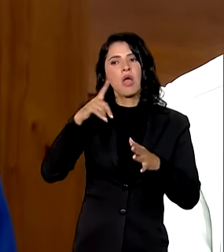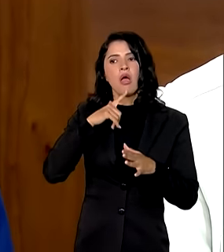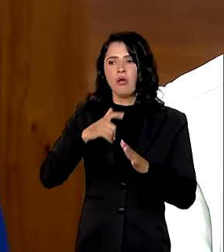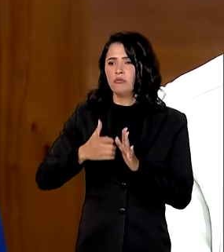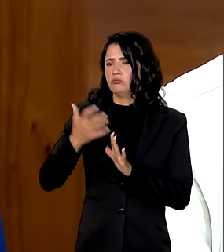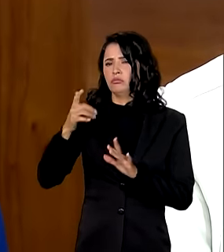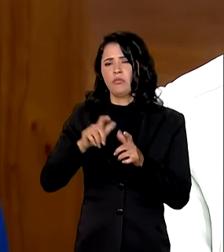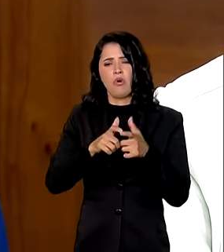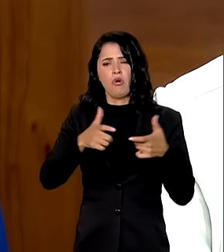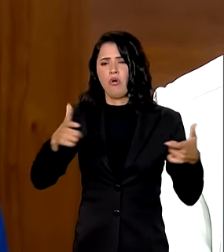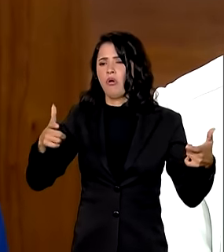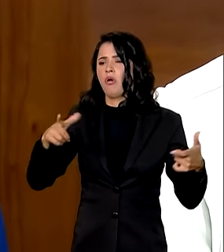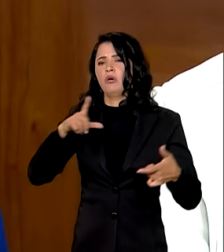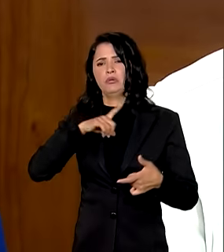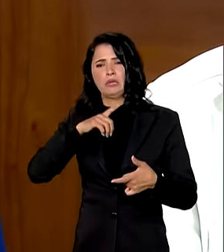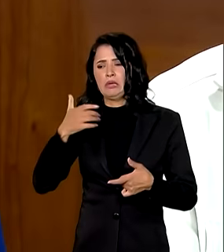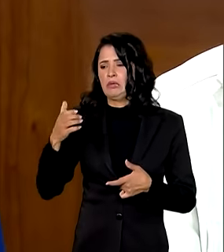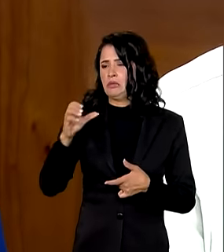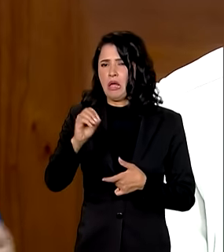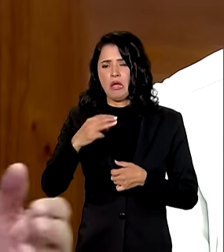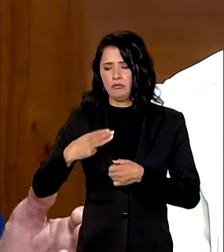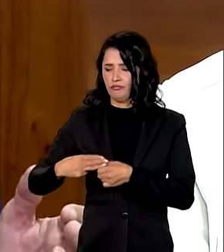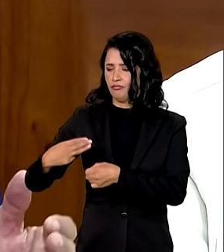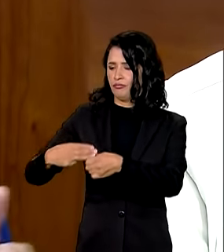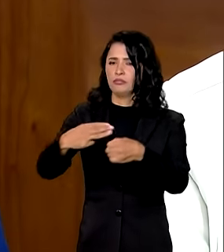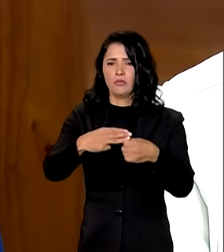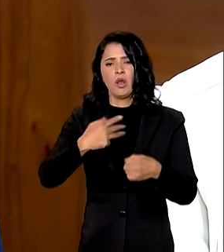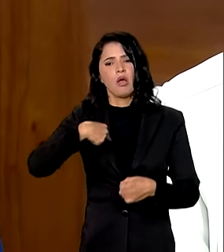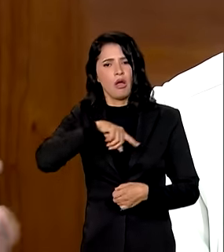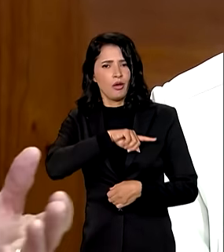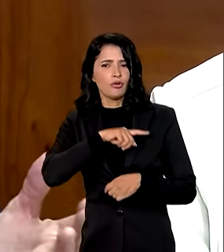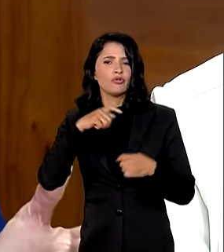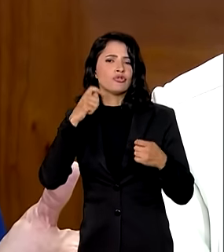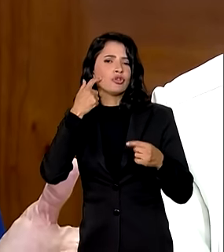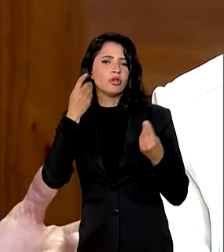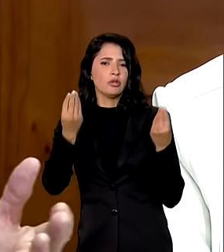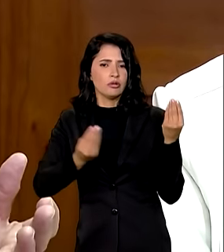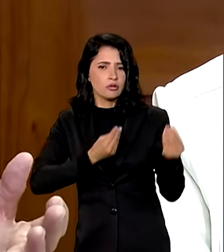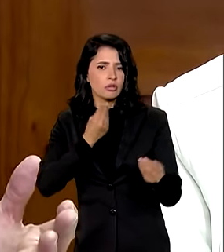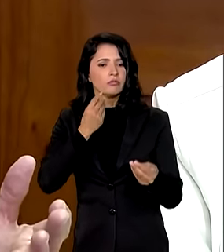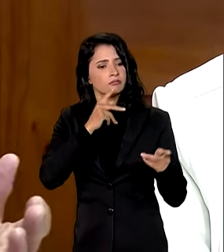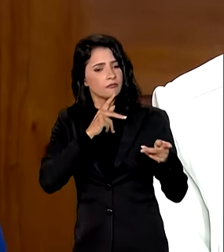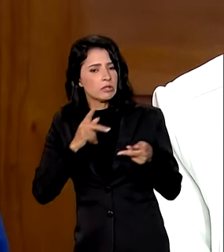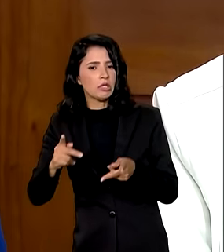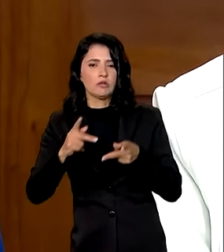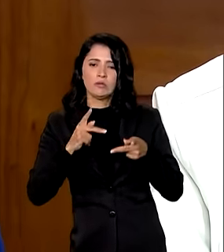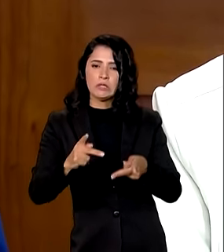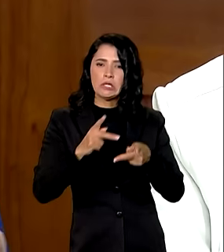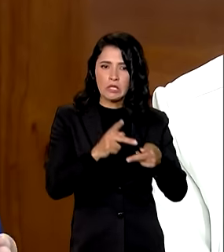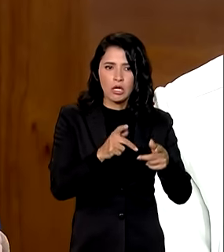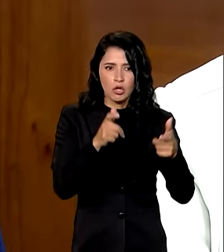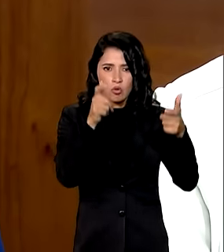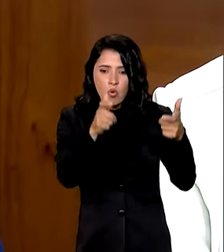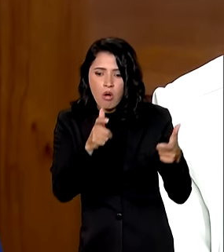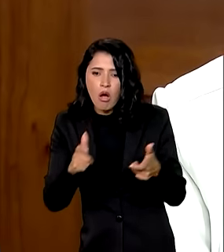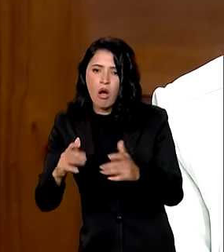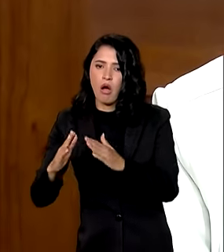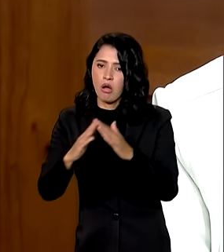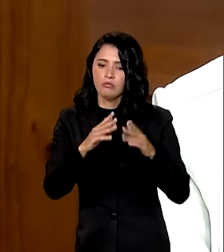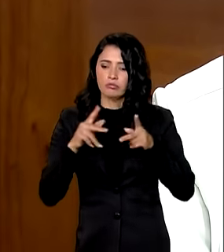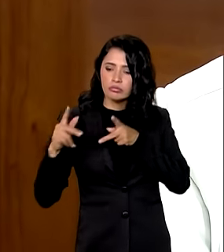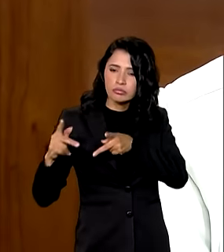muito fortemente em 10 municípios. Então, nós preferencialmente estamos visitando esses abrigos,